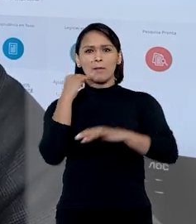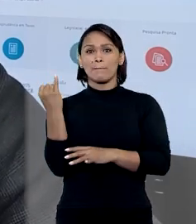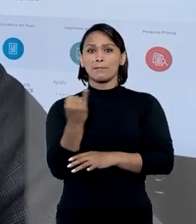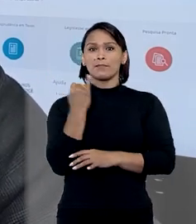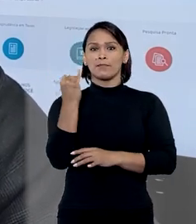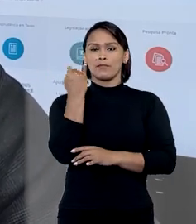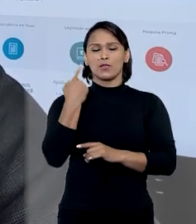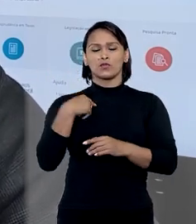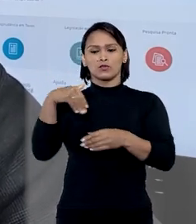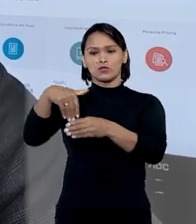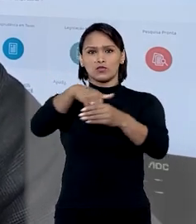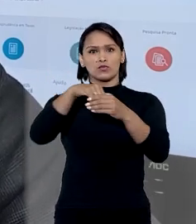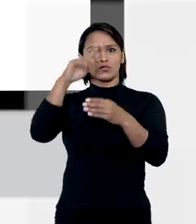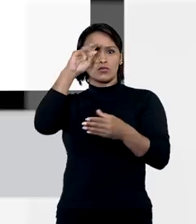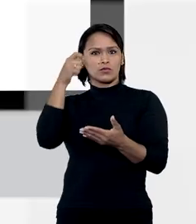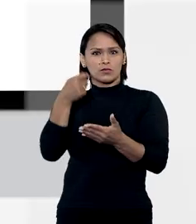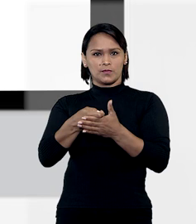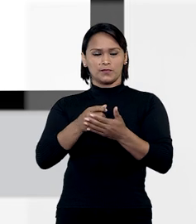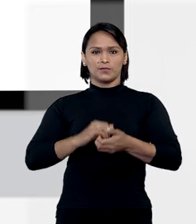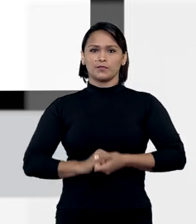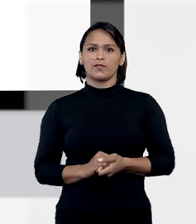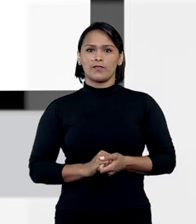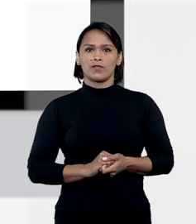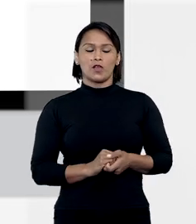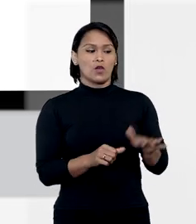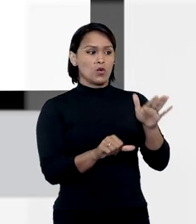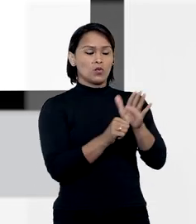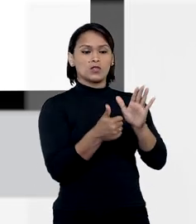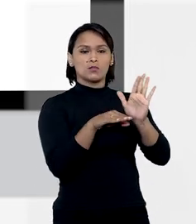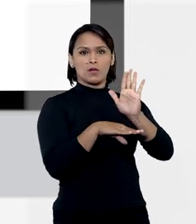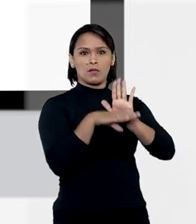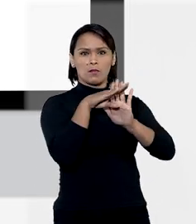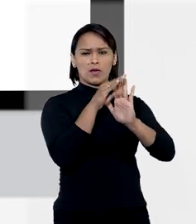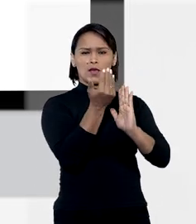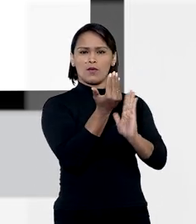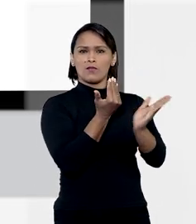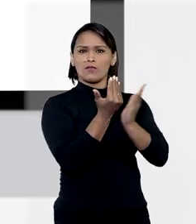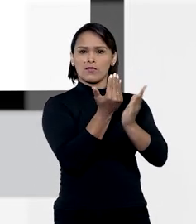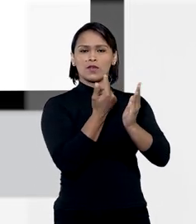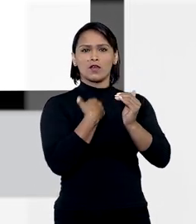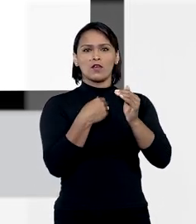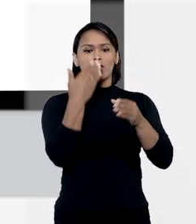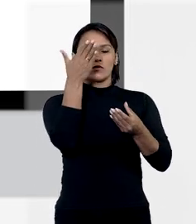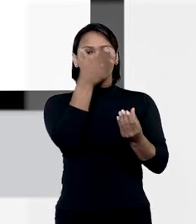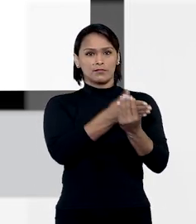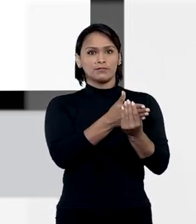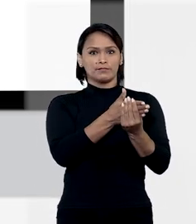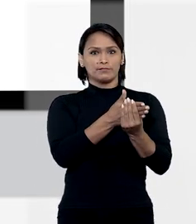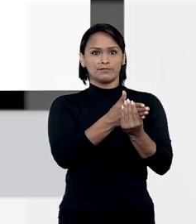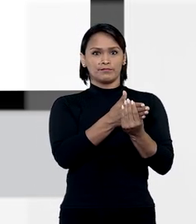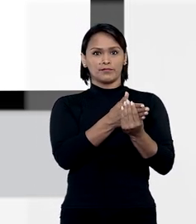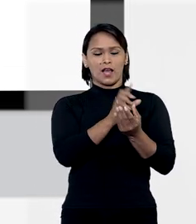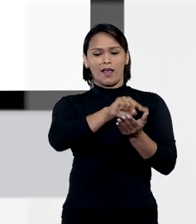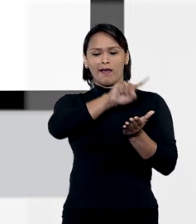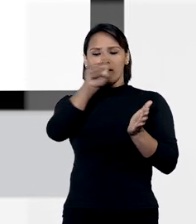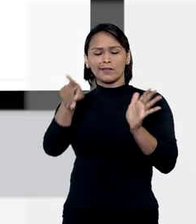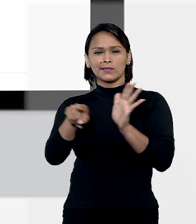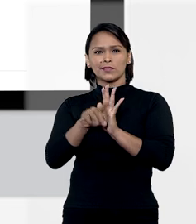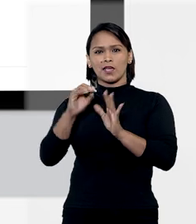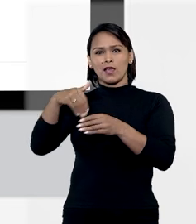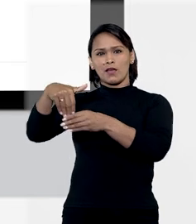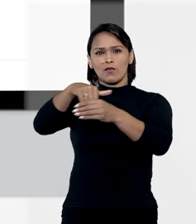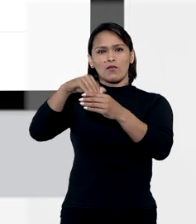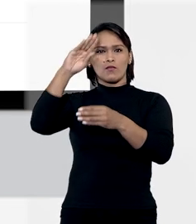importantes de um acórdão do STJ. Os primeiros campos do espelho, que vão de processo até